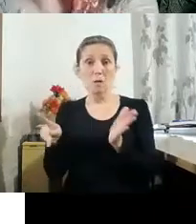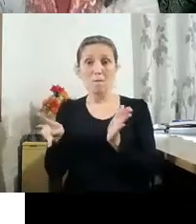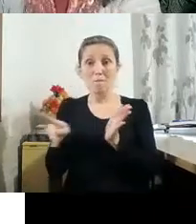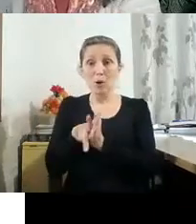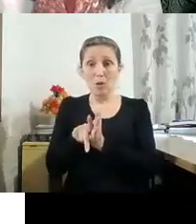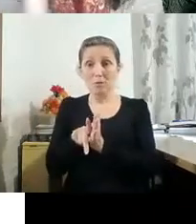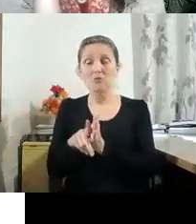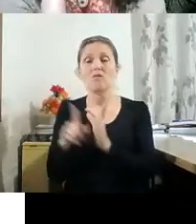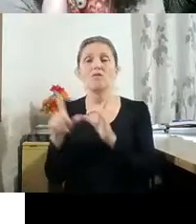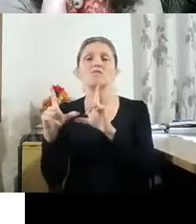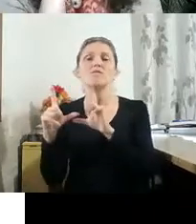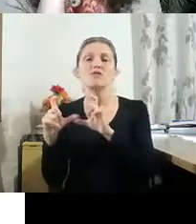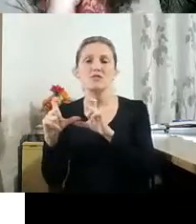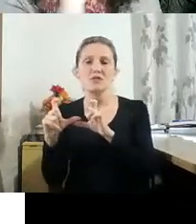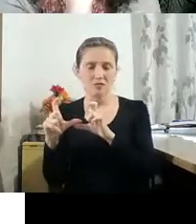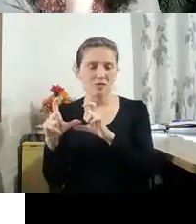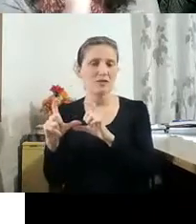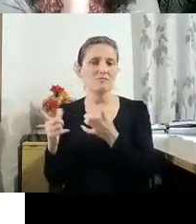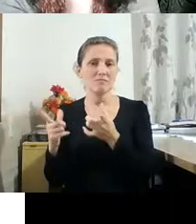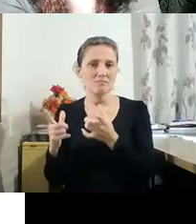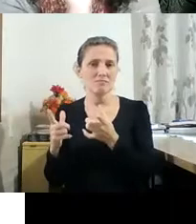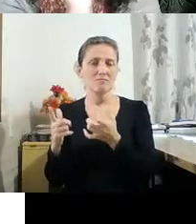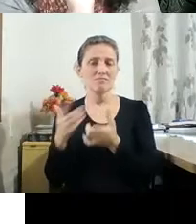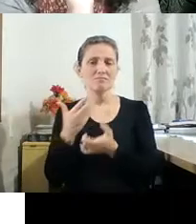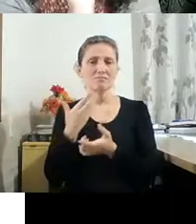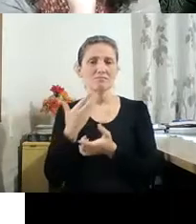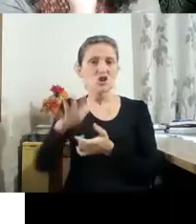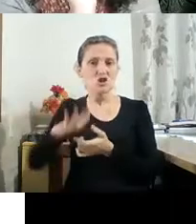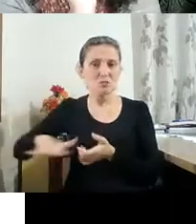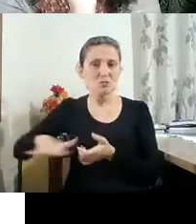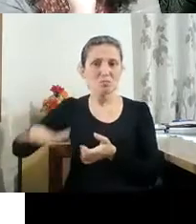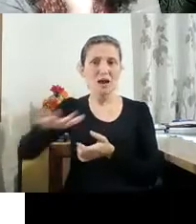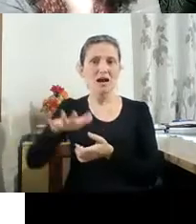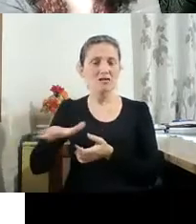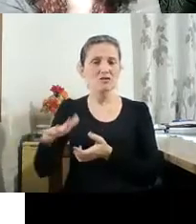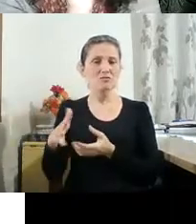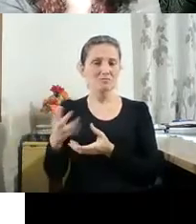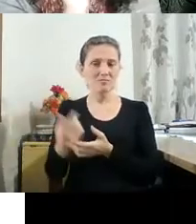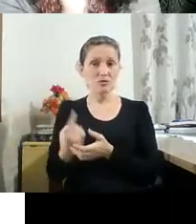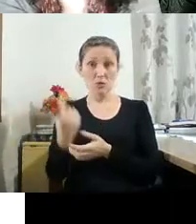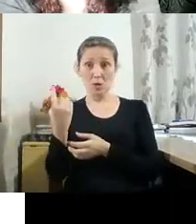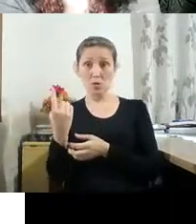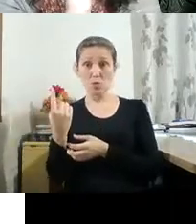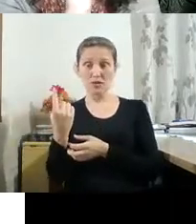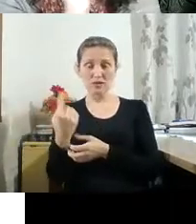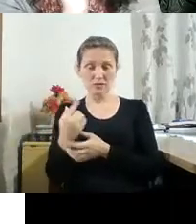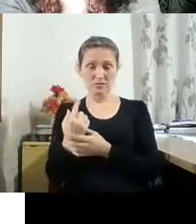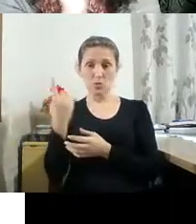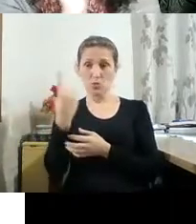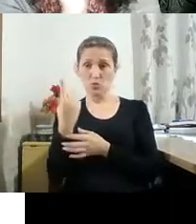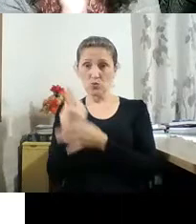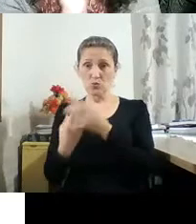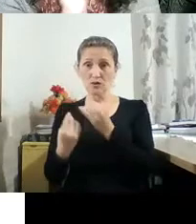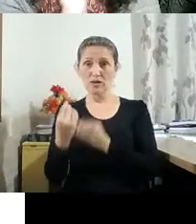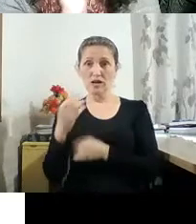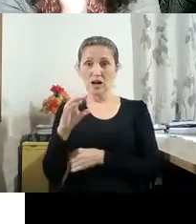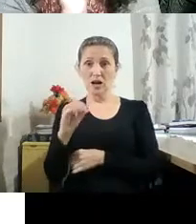onde fotografia, espaço, vão compor uma única obra. E é disso que a gente está falando,